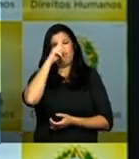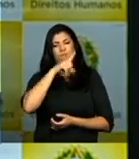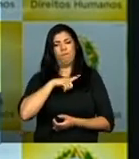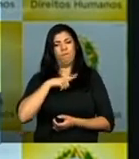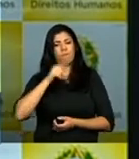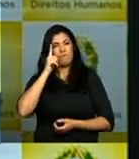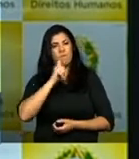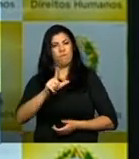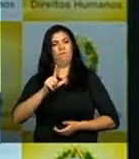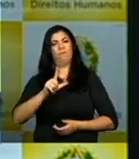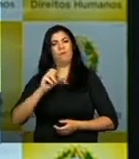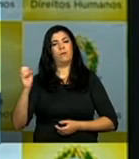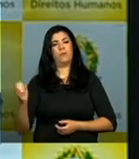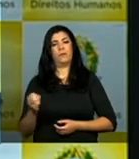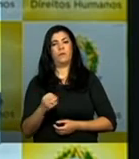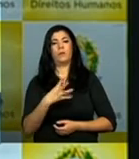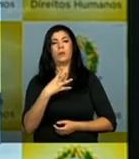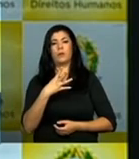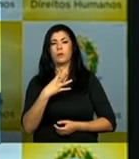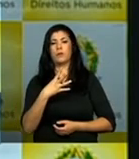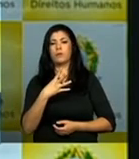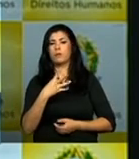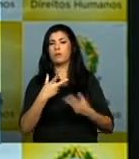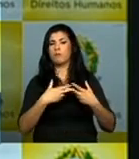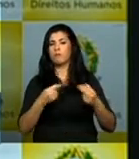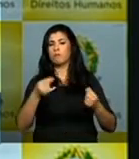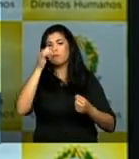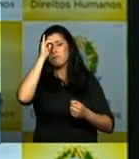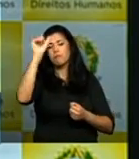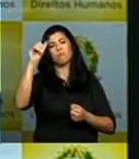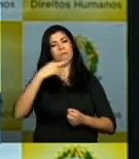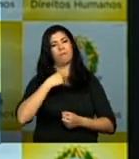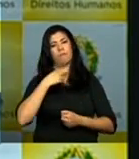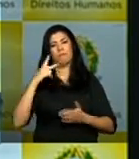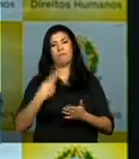conseguir que não voltem a se repetir. essa